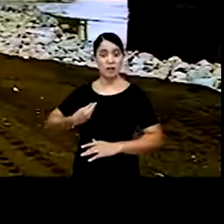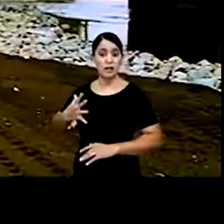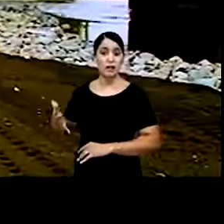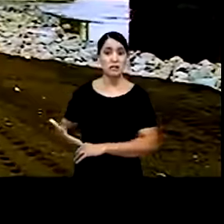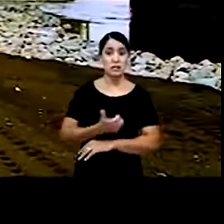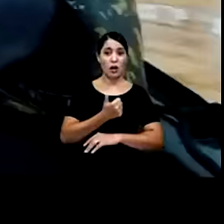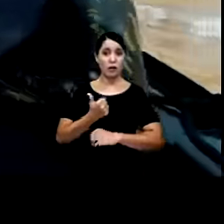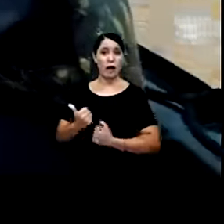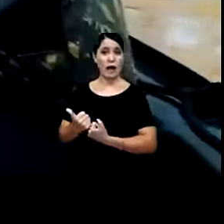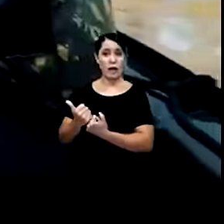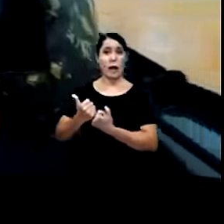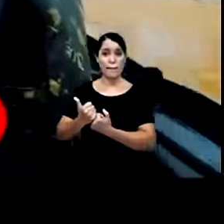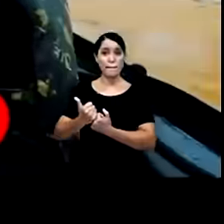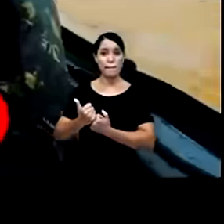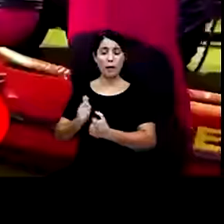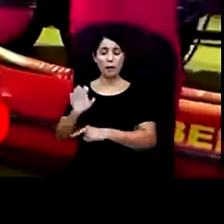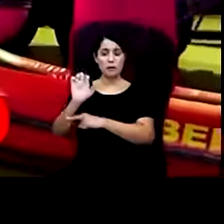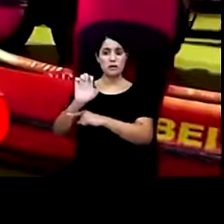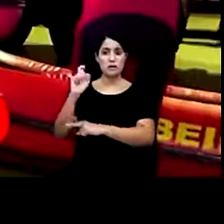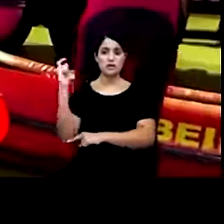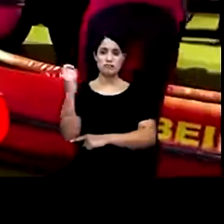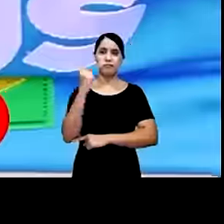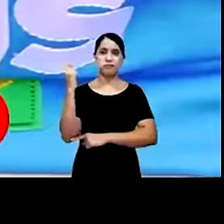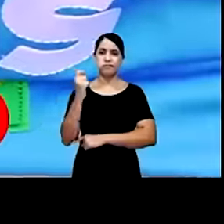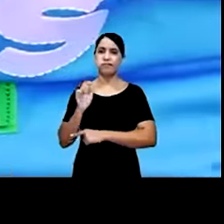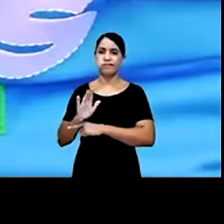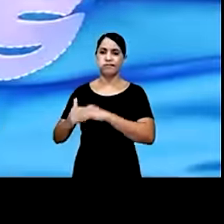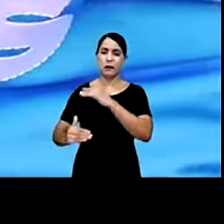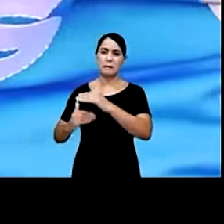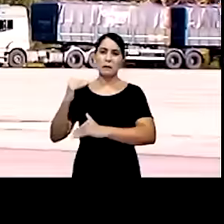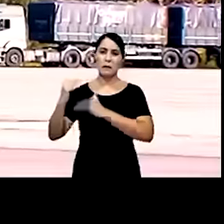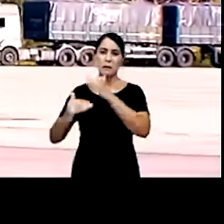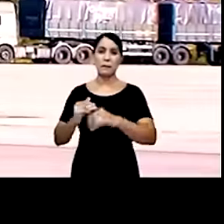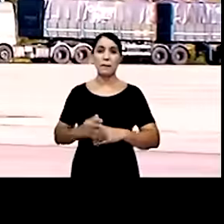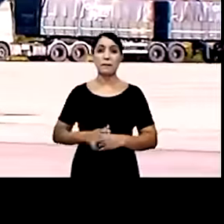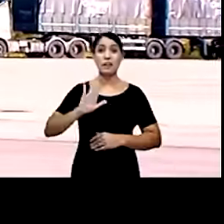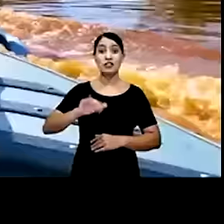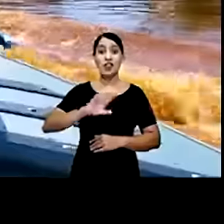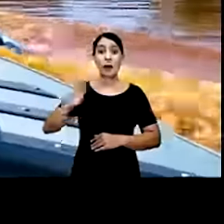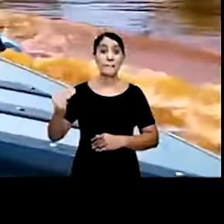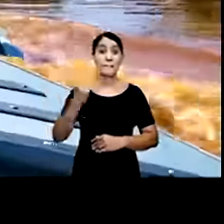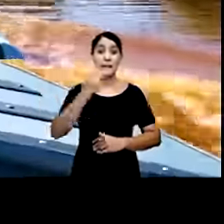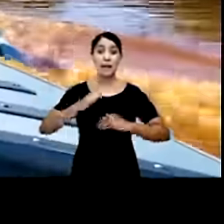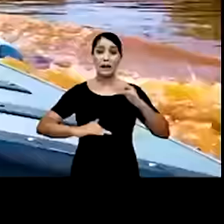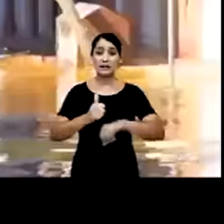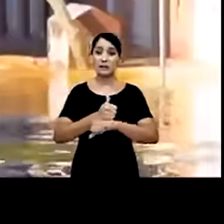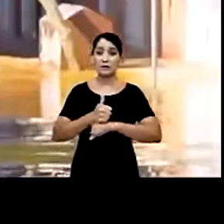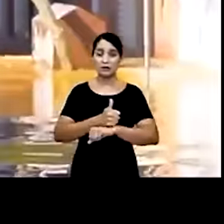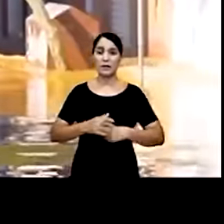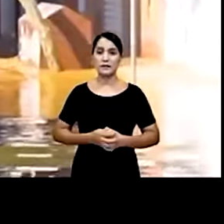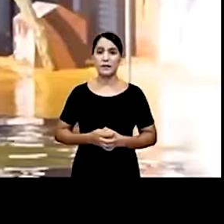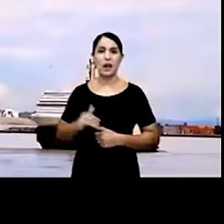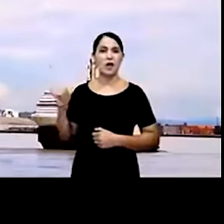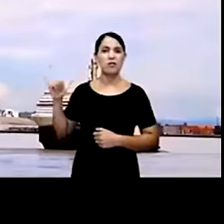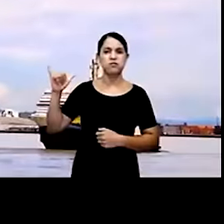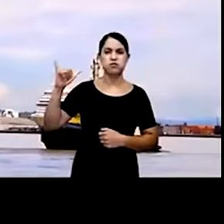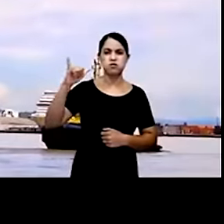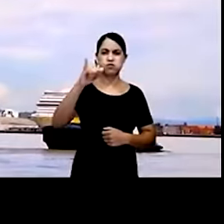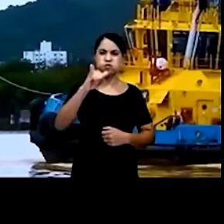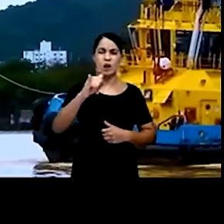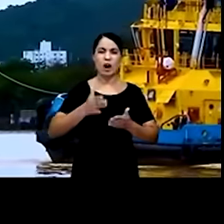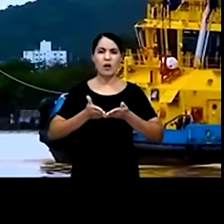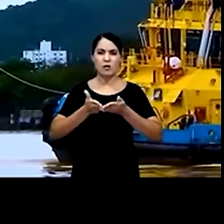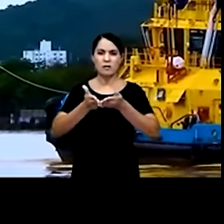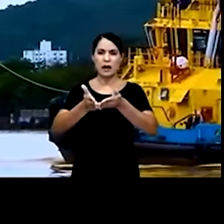reconstruir o Estado. Já foram mobilizados milhares de profissionais, aeronaves, embarcações, viaturas e o maior